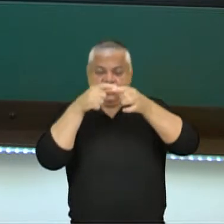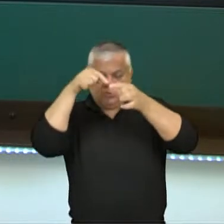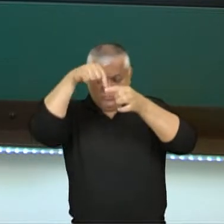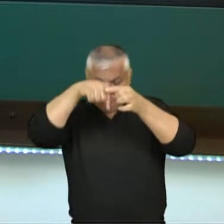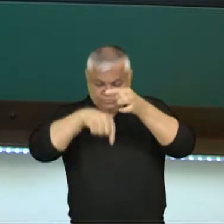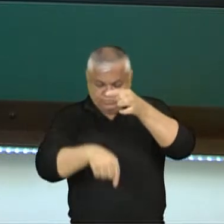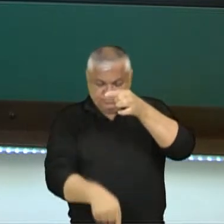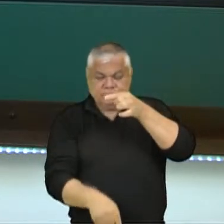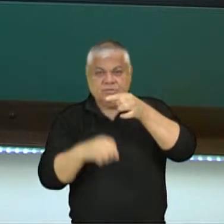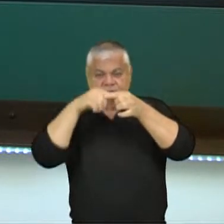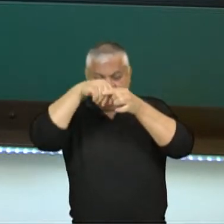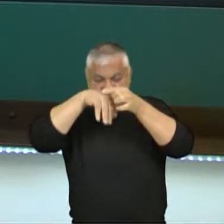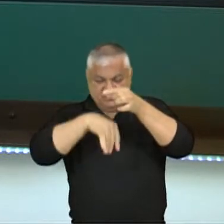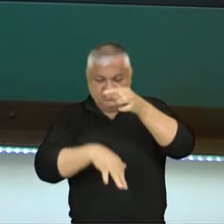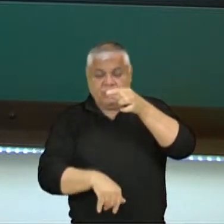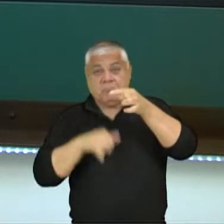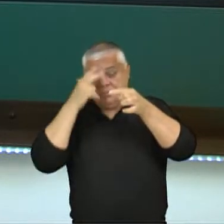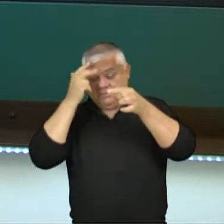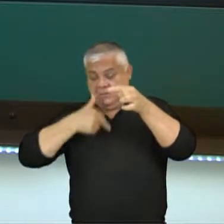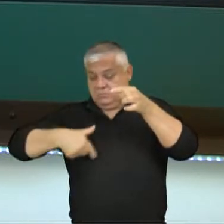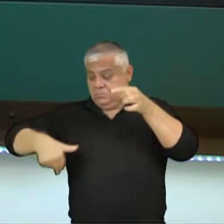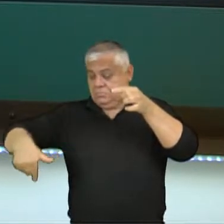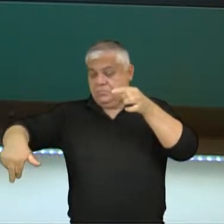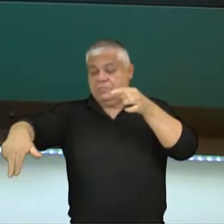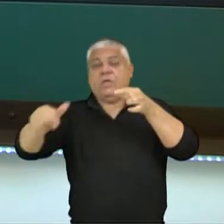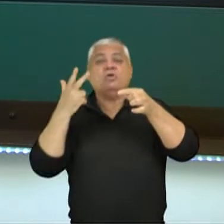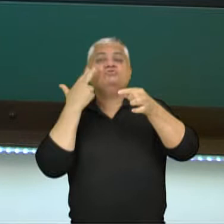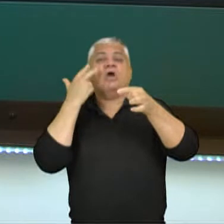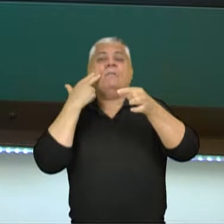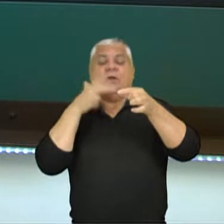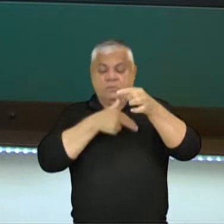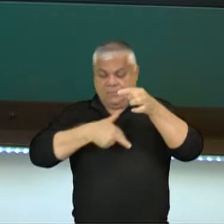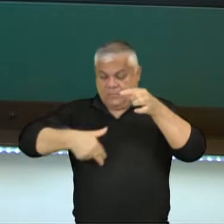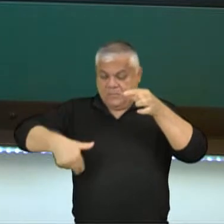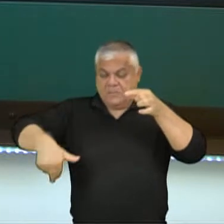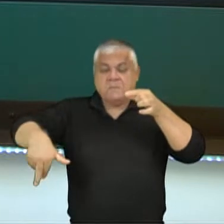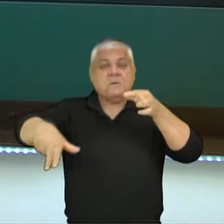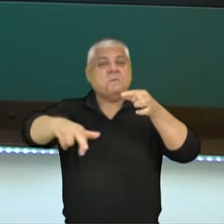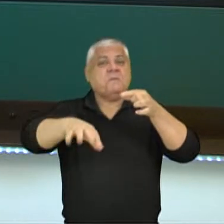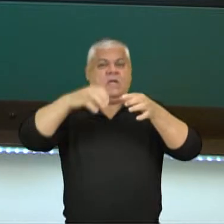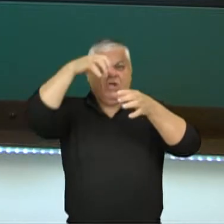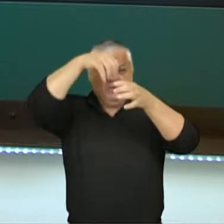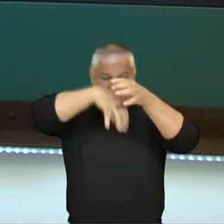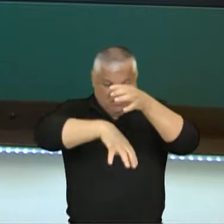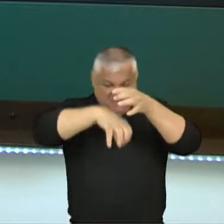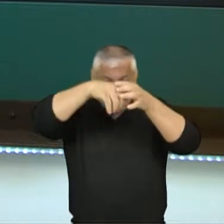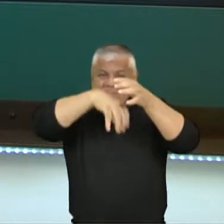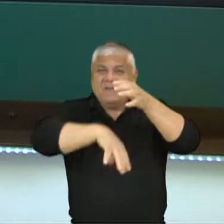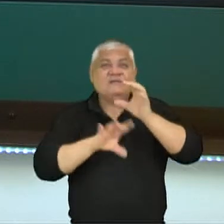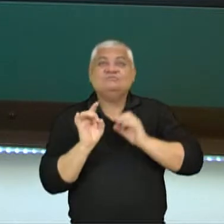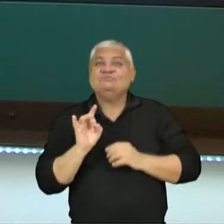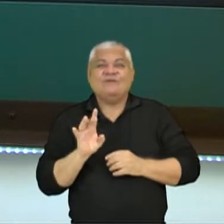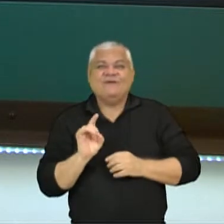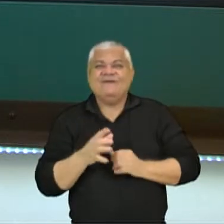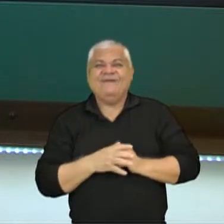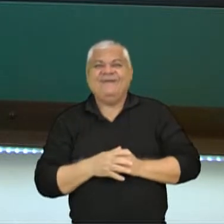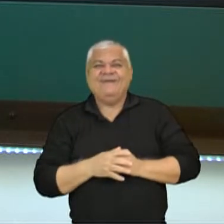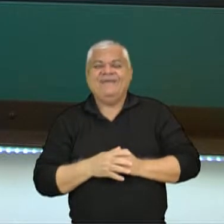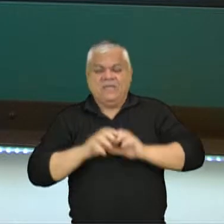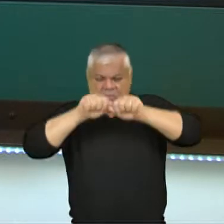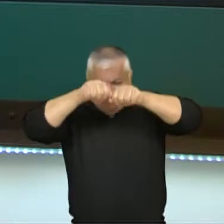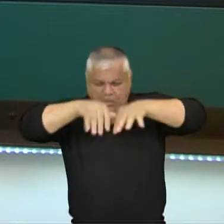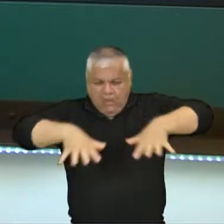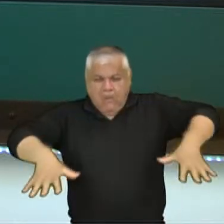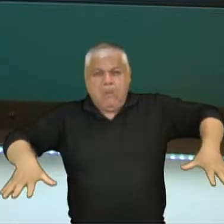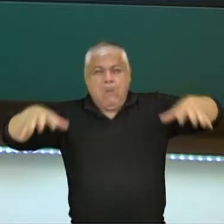centro. E os empregados desistiram isso com o rodo. Ou seja, a parte de em volta aqui, a chuva não se espalha, ela fica